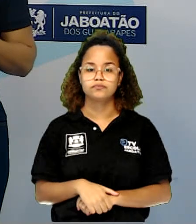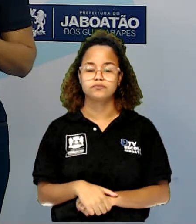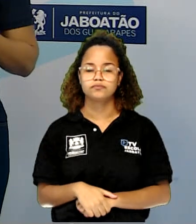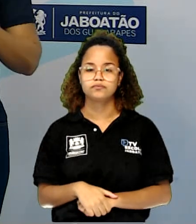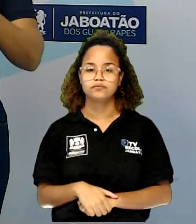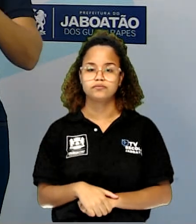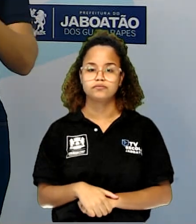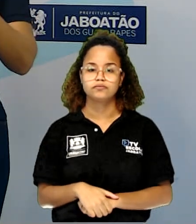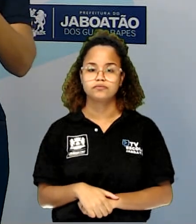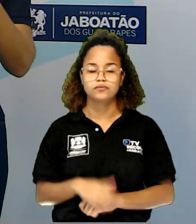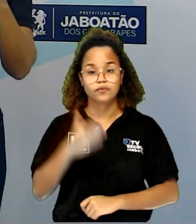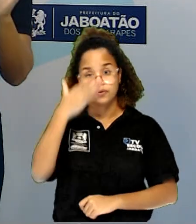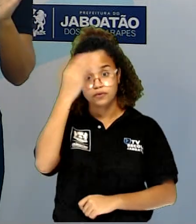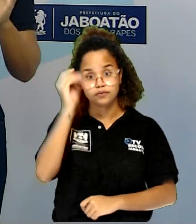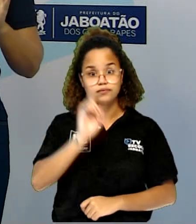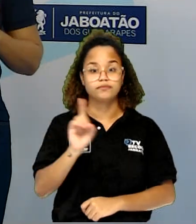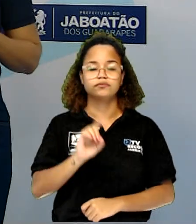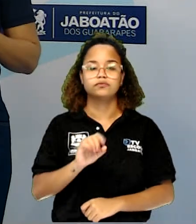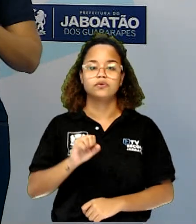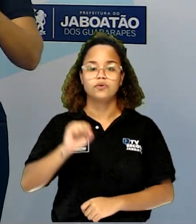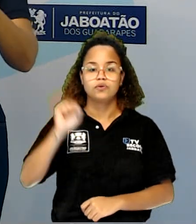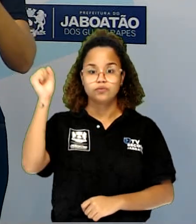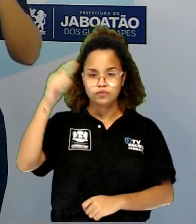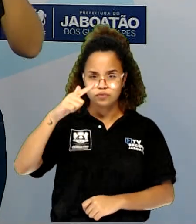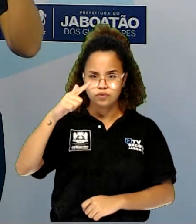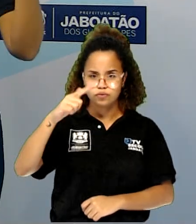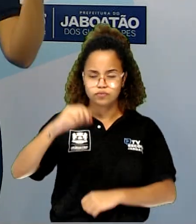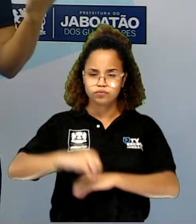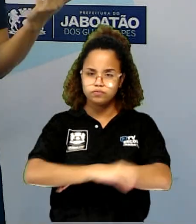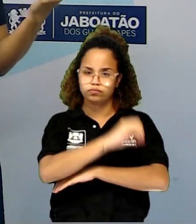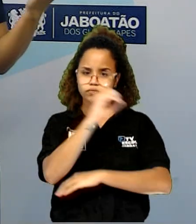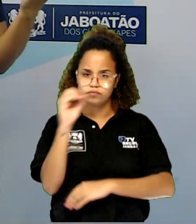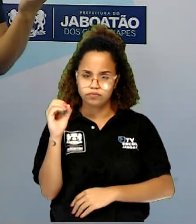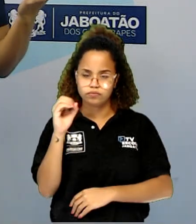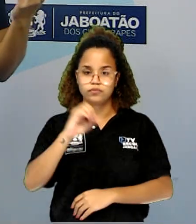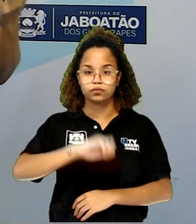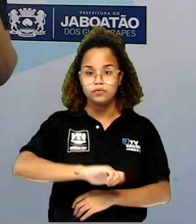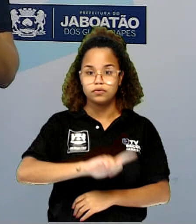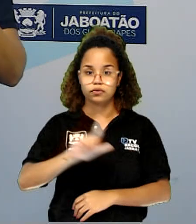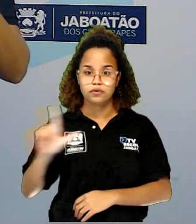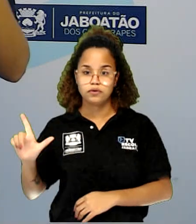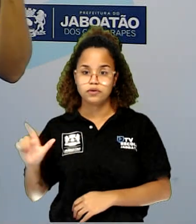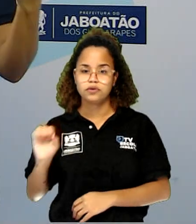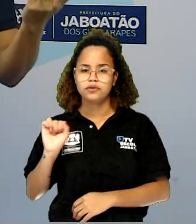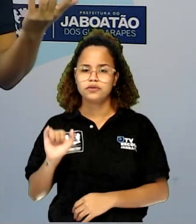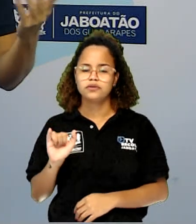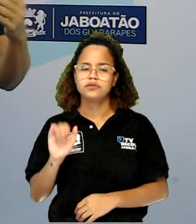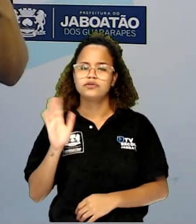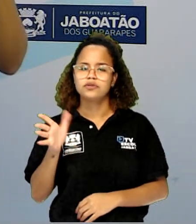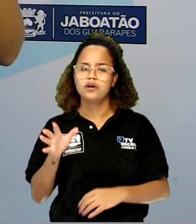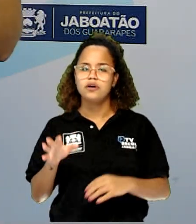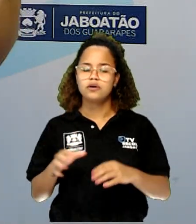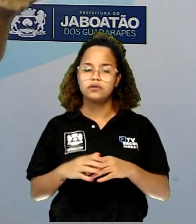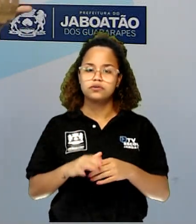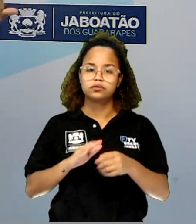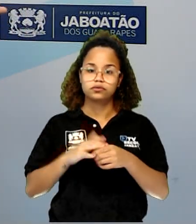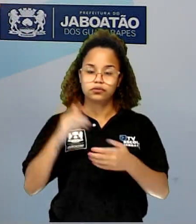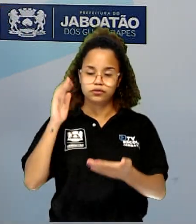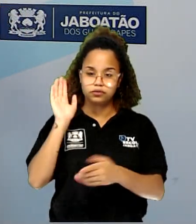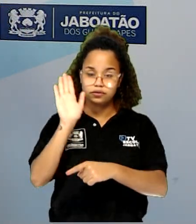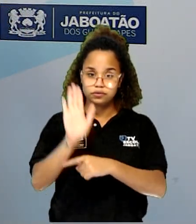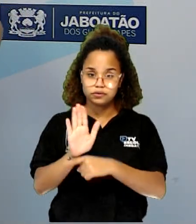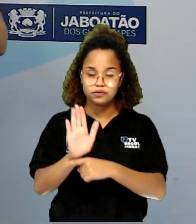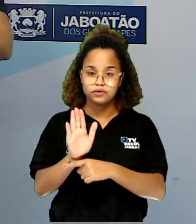esqueça. Onde o sol aparece é o lado leste. No final da tarde, quando está caindo a tarde, que o sol se põe,